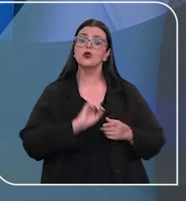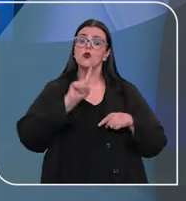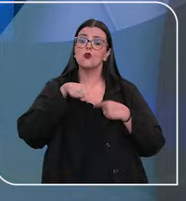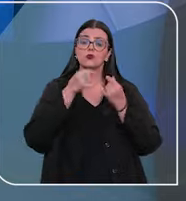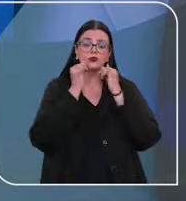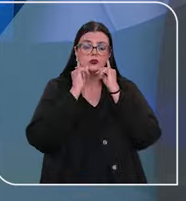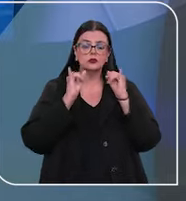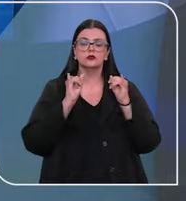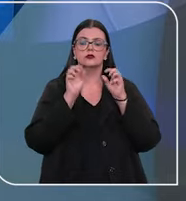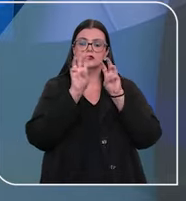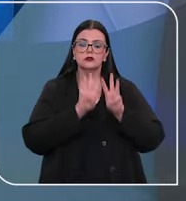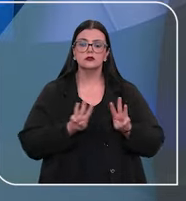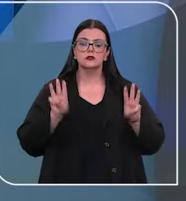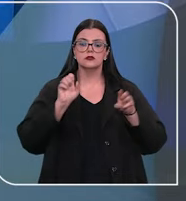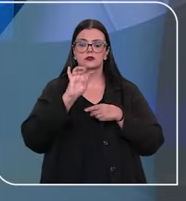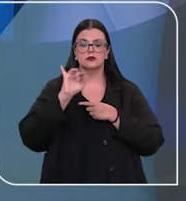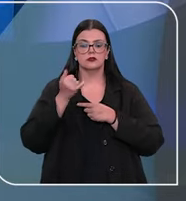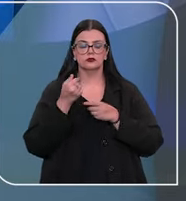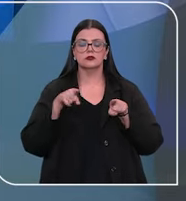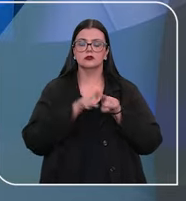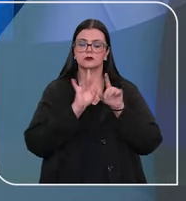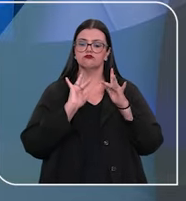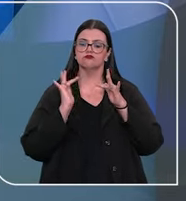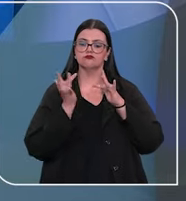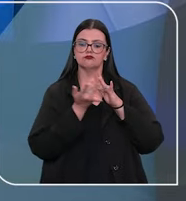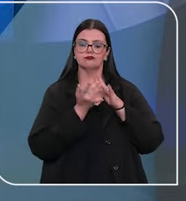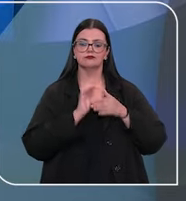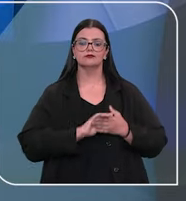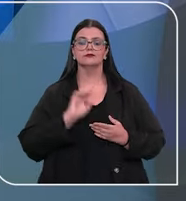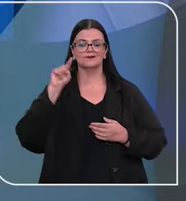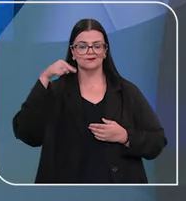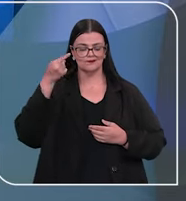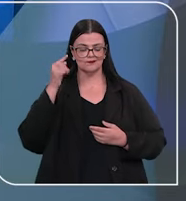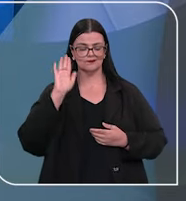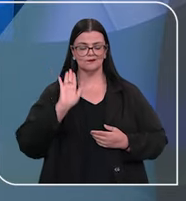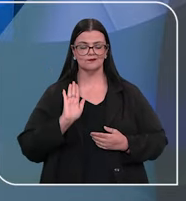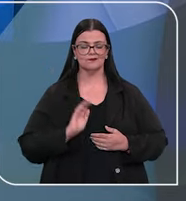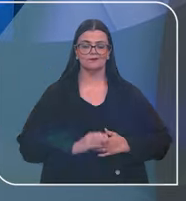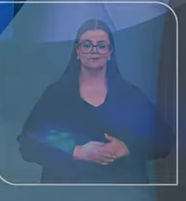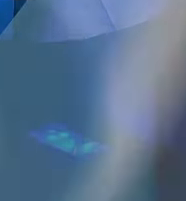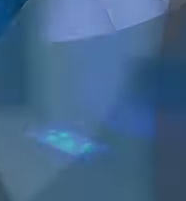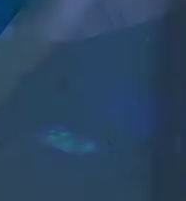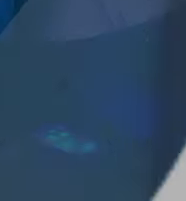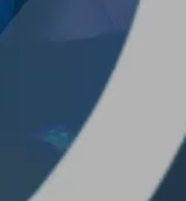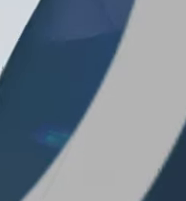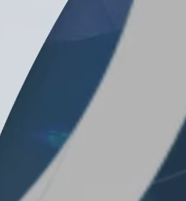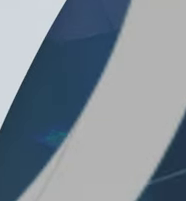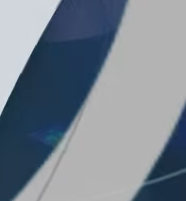Você confere outras notícias no site do STJ e nas nossas redes sociais. Até a próxima!